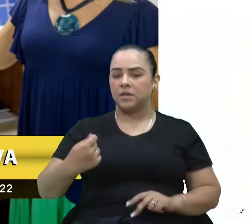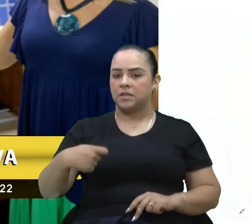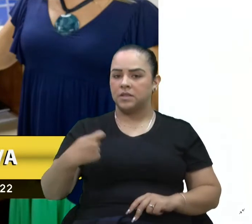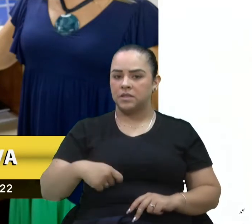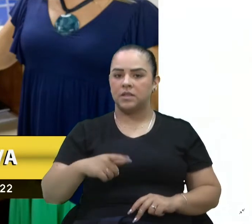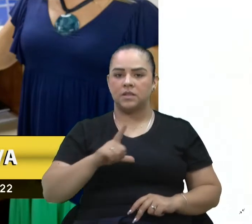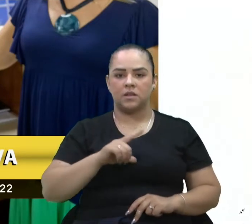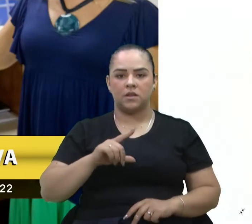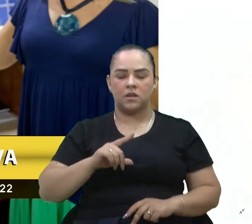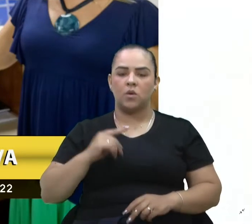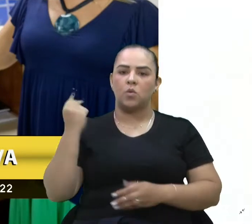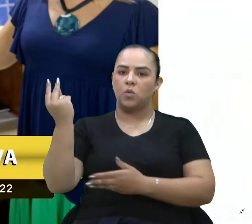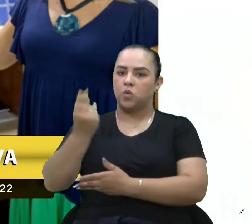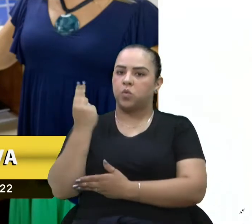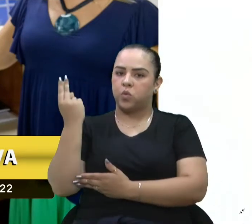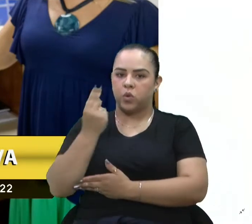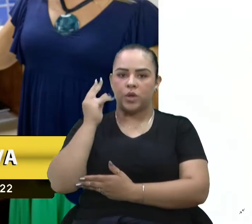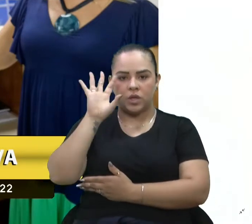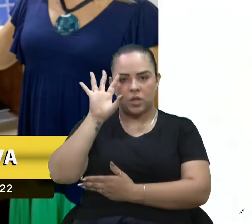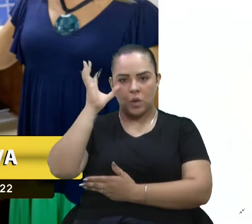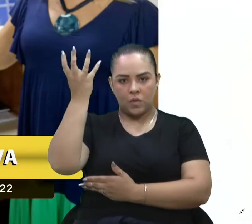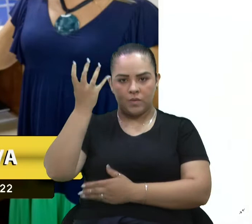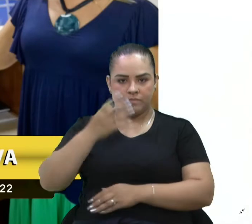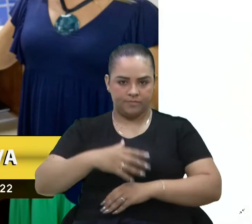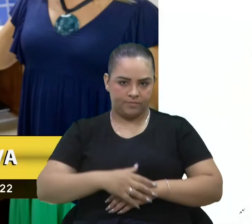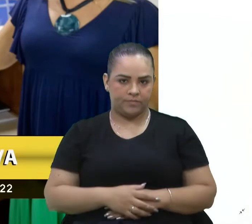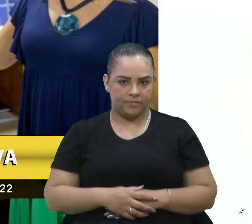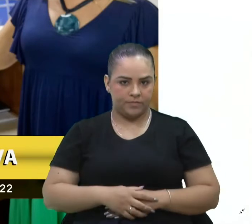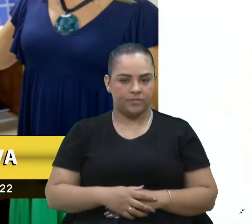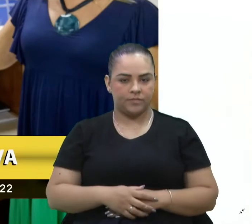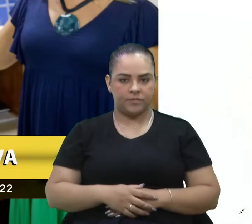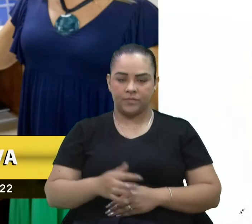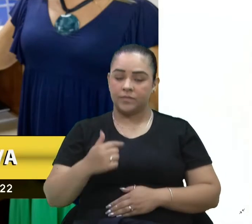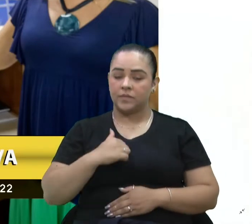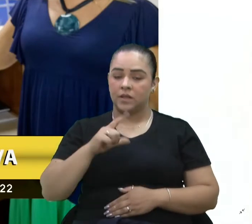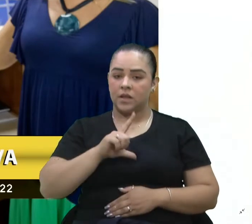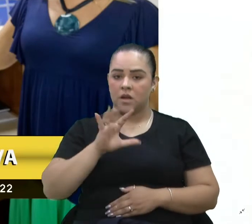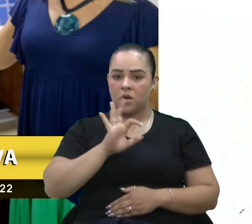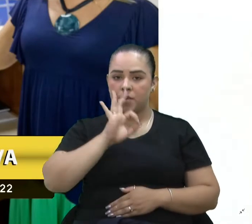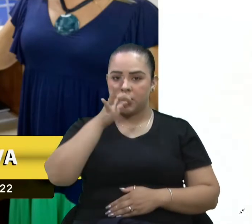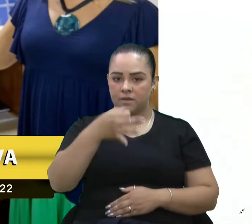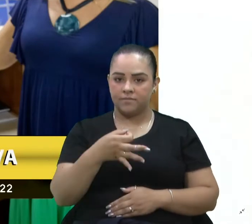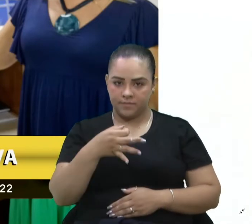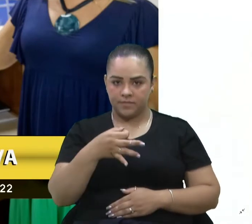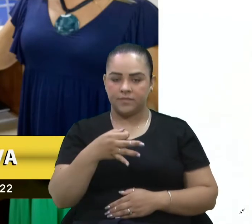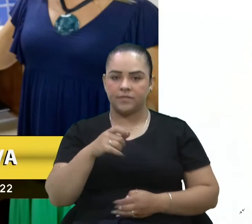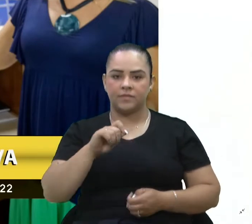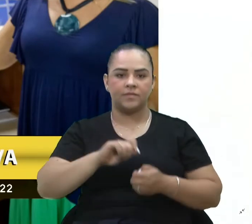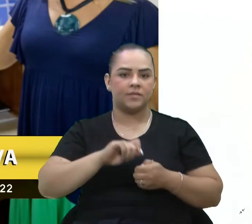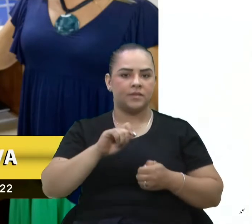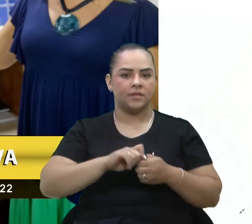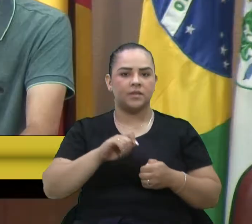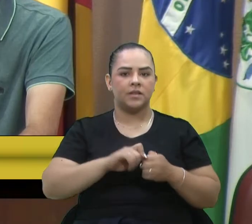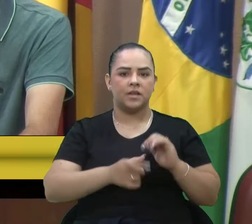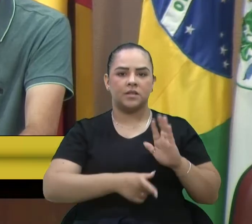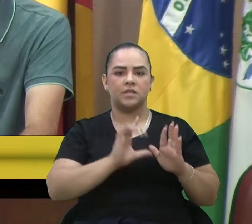urgente alguma coisa. E aqui já faço a sugestão que seja feito o quanto antes, o mais breve possível, uma